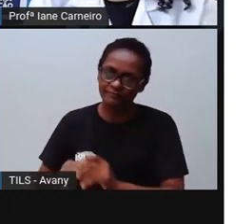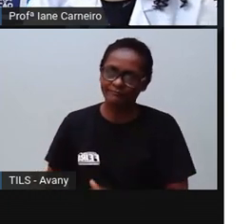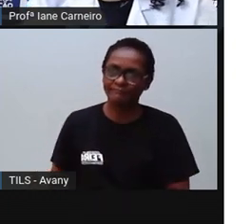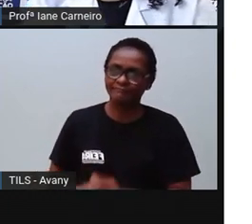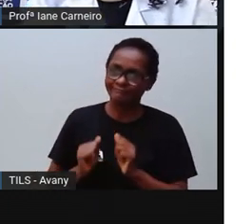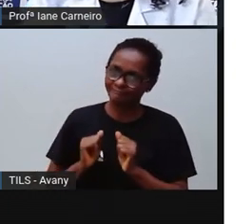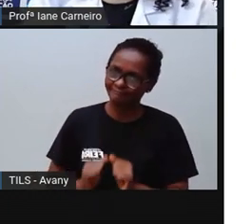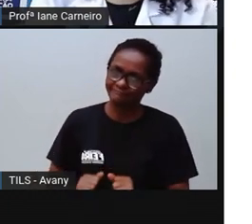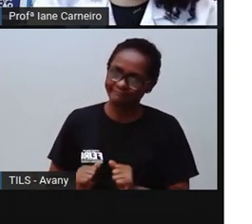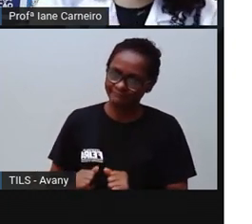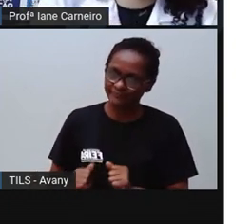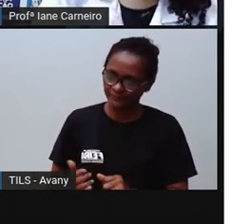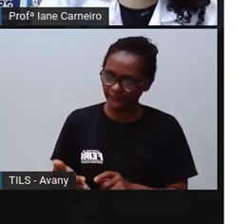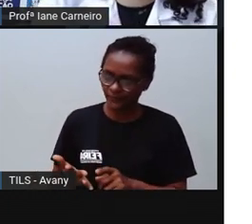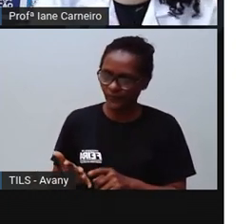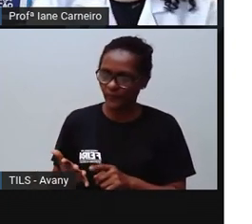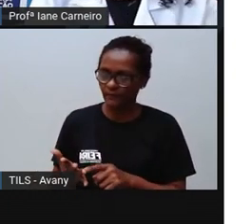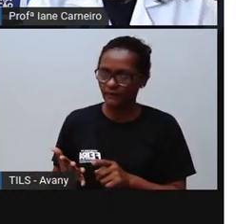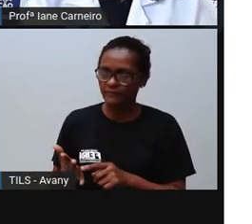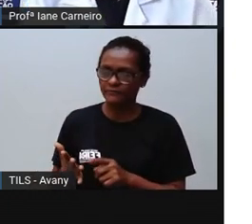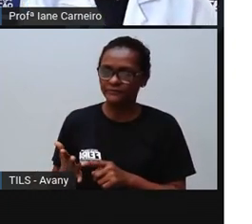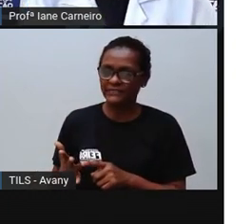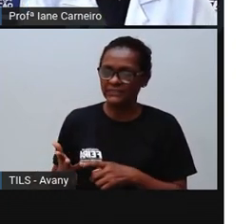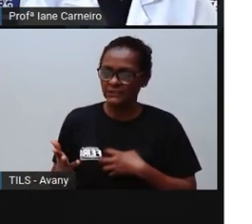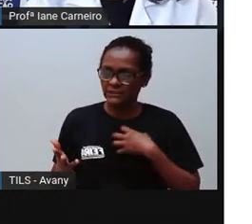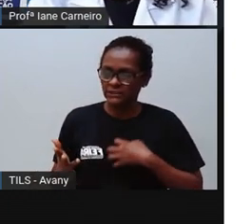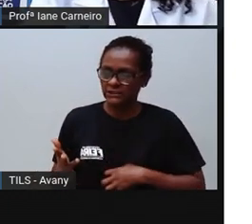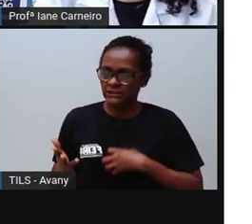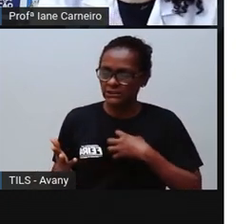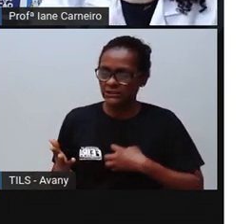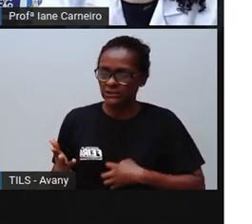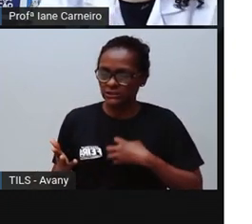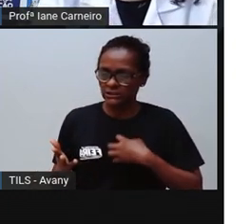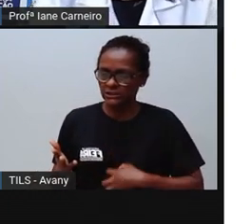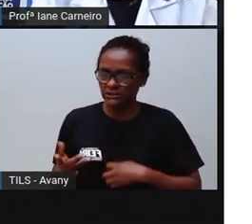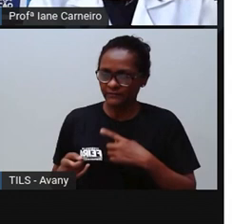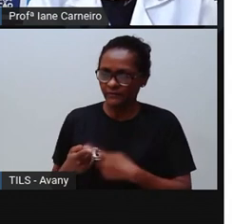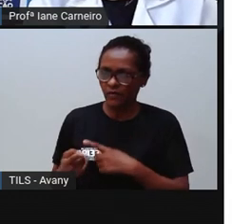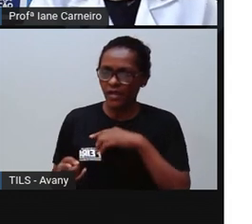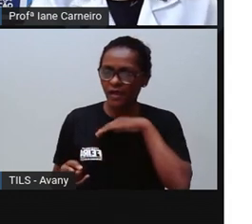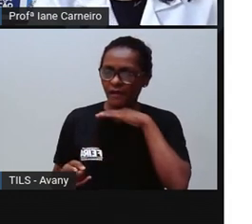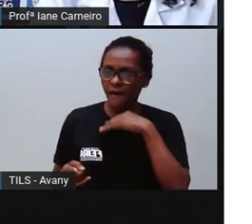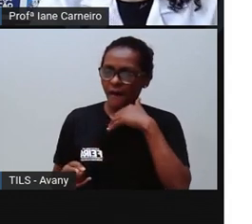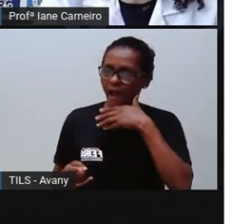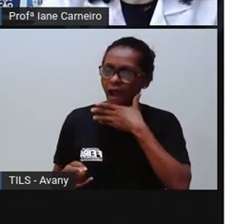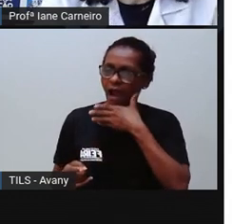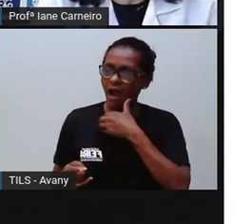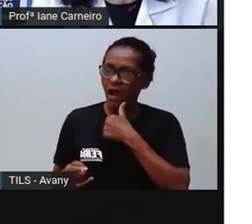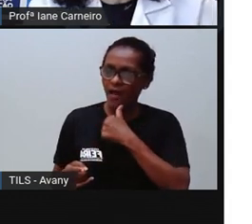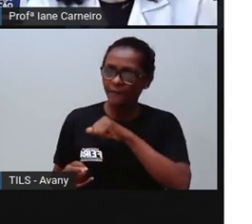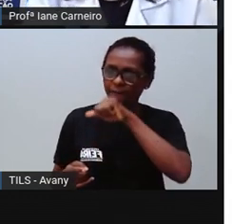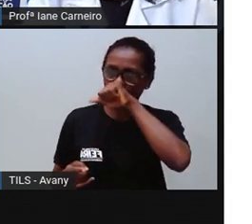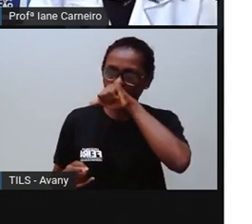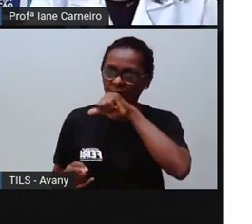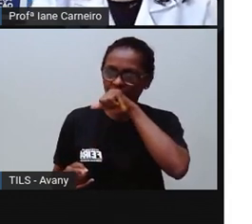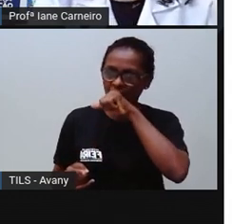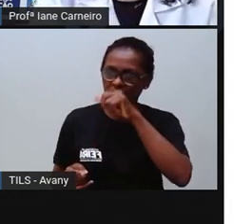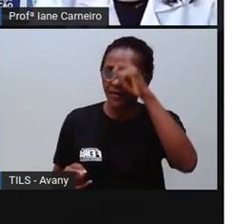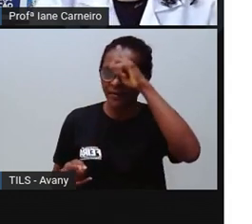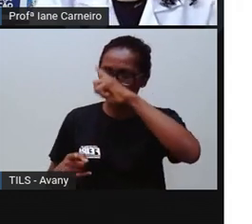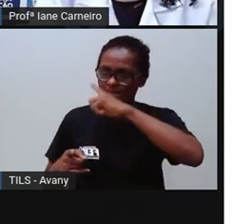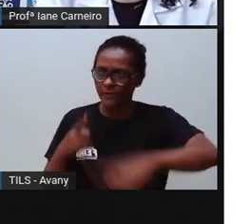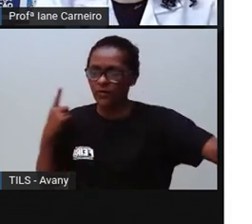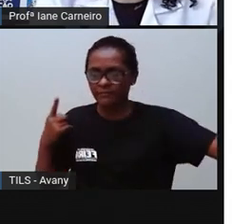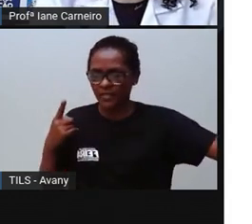a mãe não deixou ela fazer alguma coisa, porque ela não gosta de alguma atitude de alguém e aí ela bate. Então,